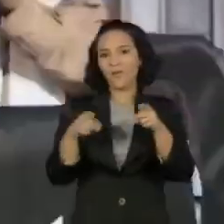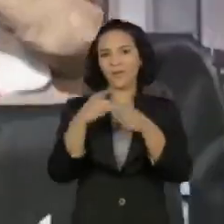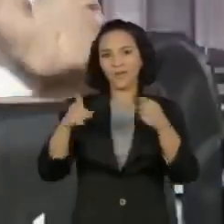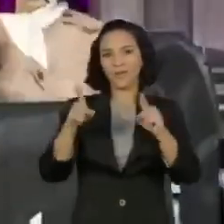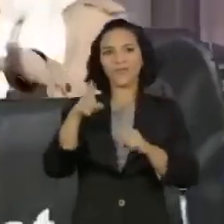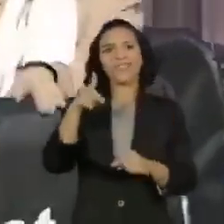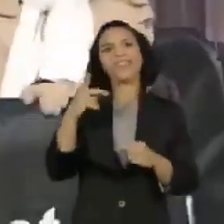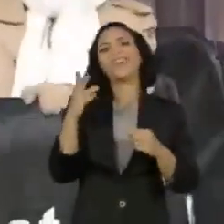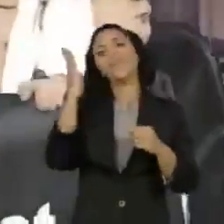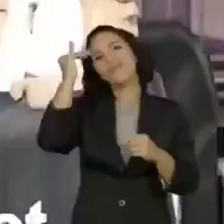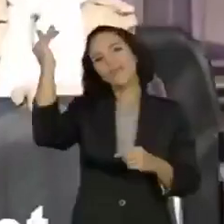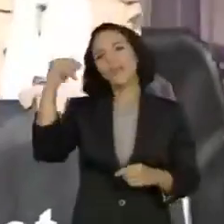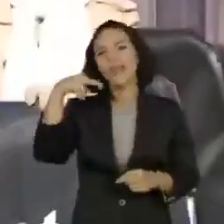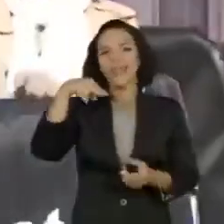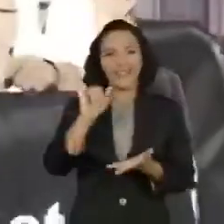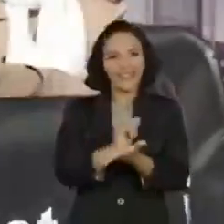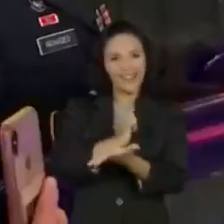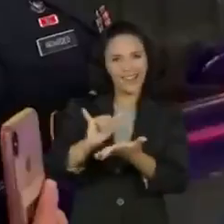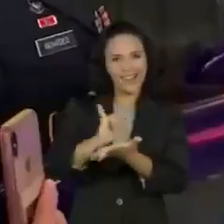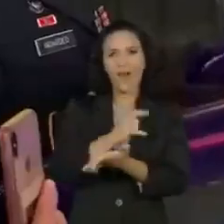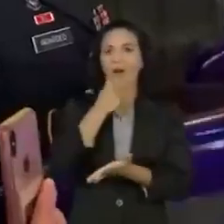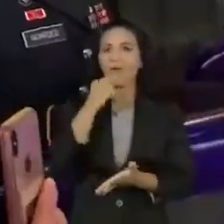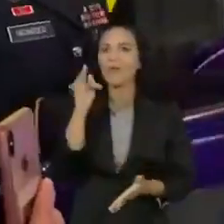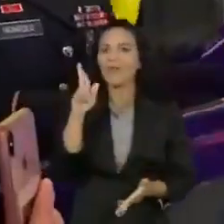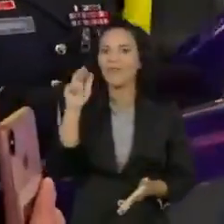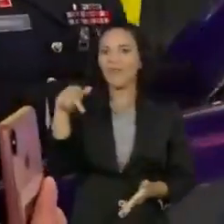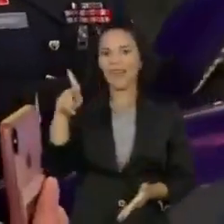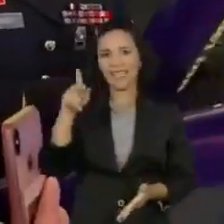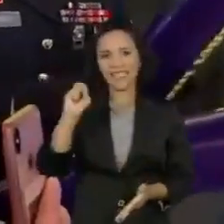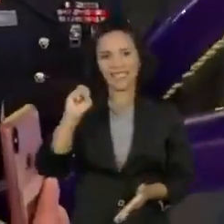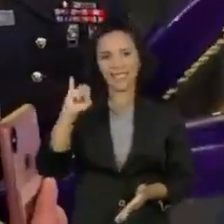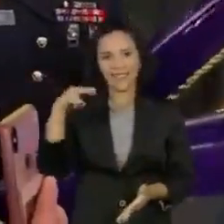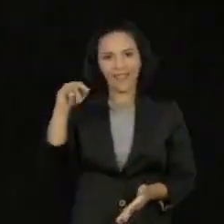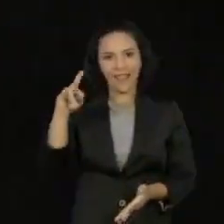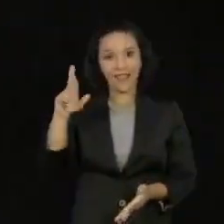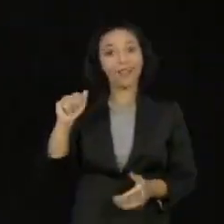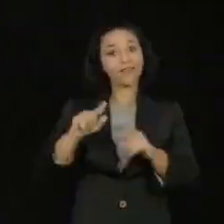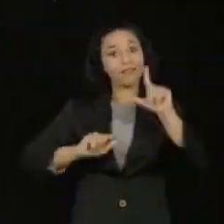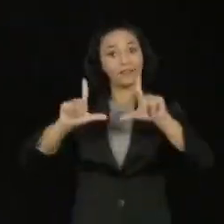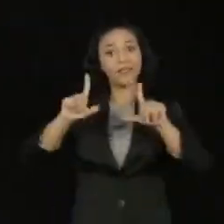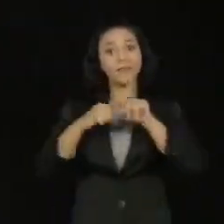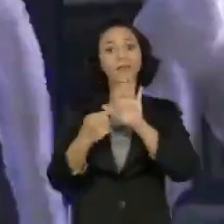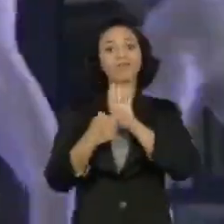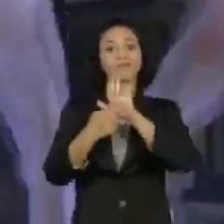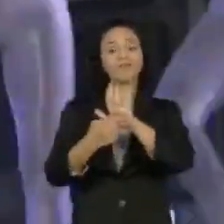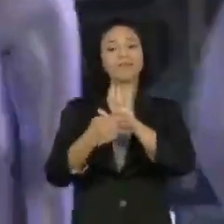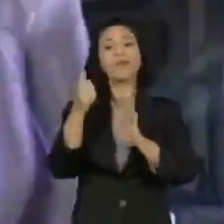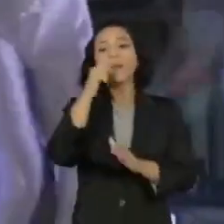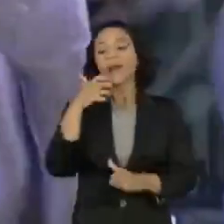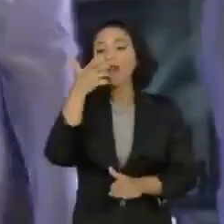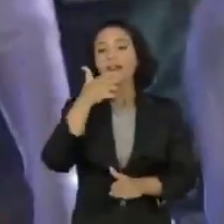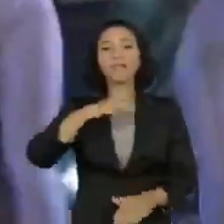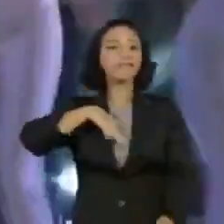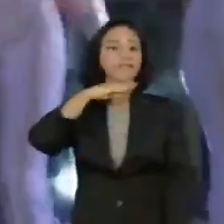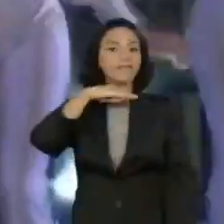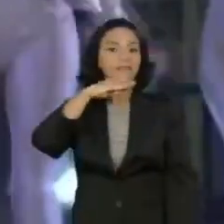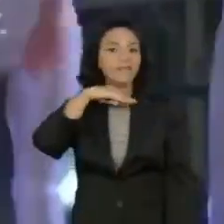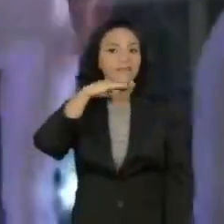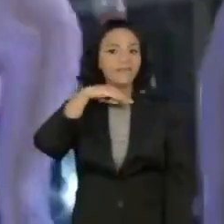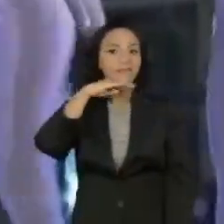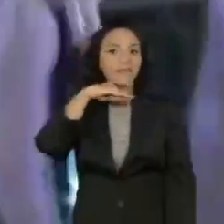York, New York, com Frank Sinatra, o evento transmitido pela TV também teve a participação da cantora brasileira, Anitta.